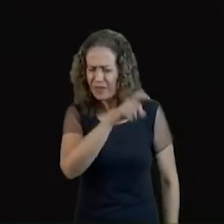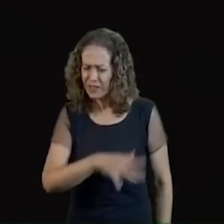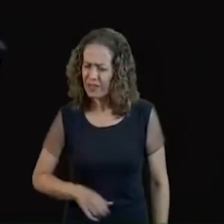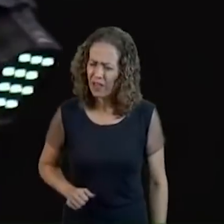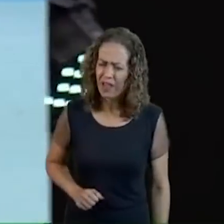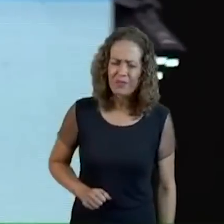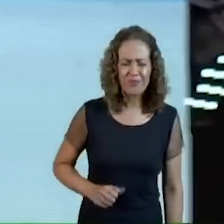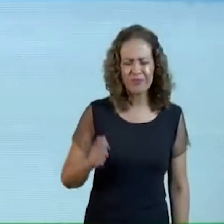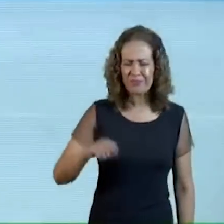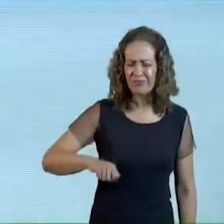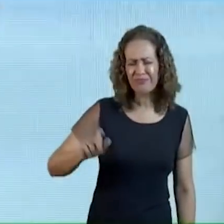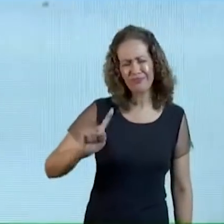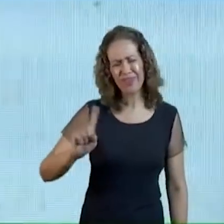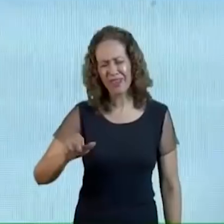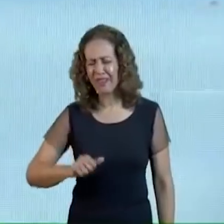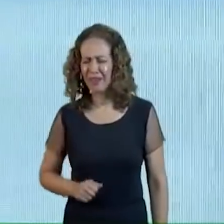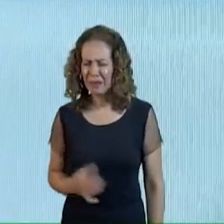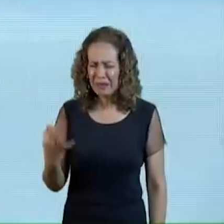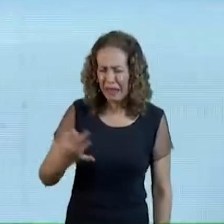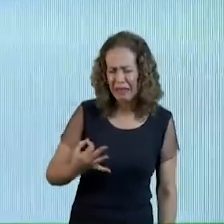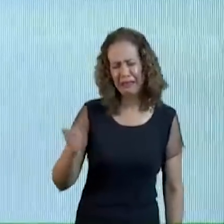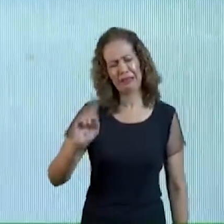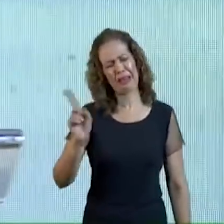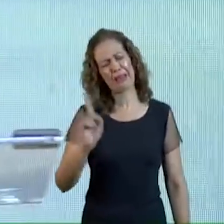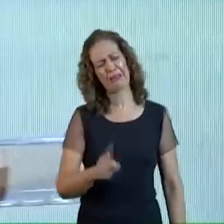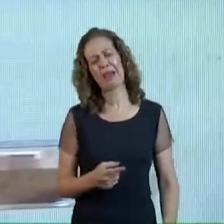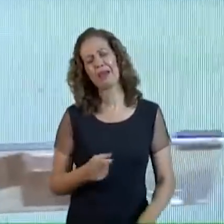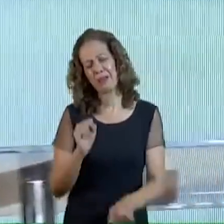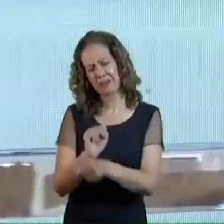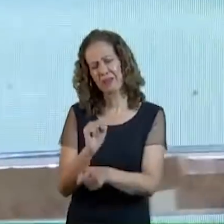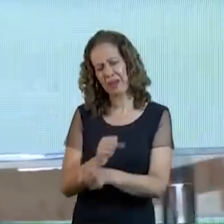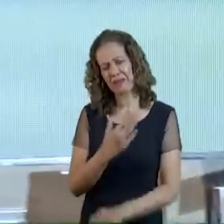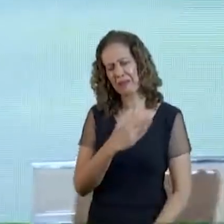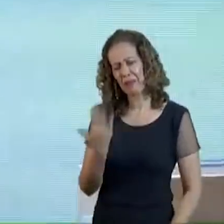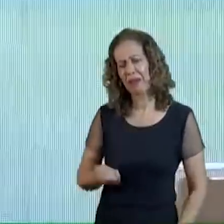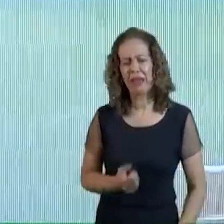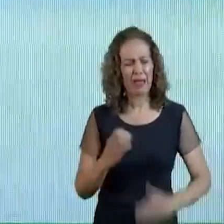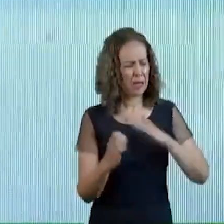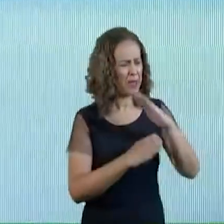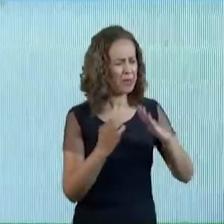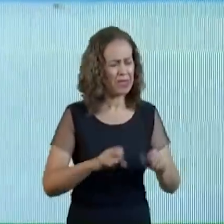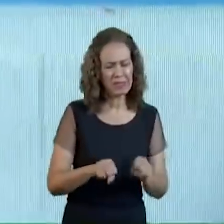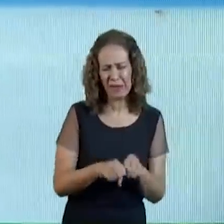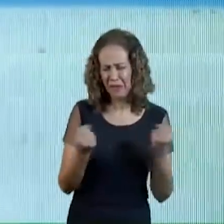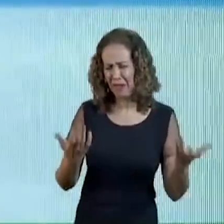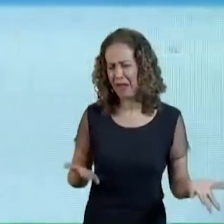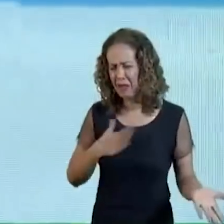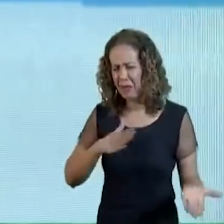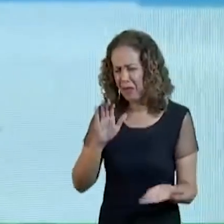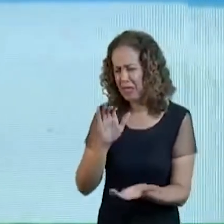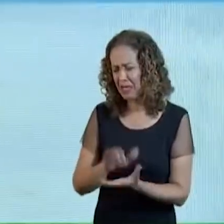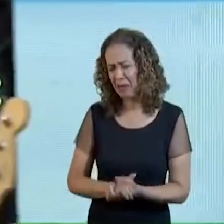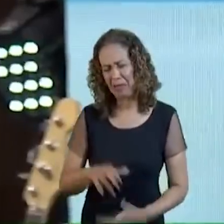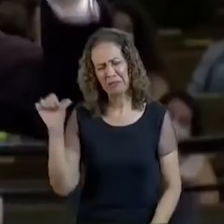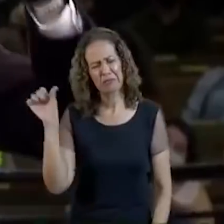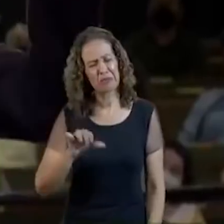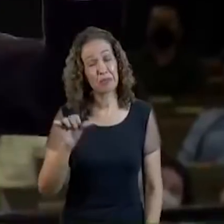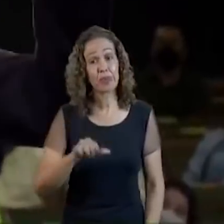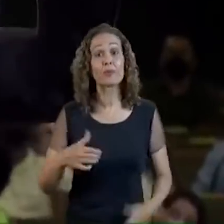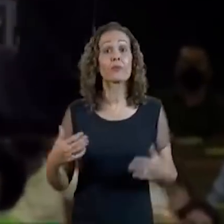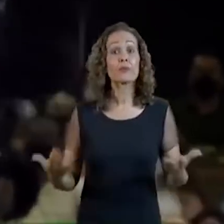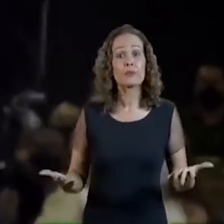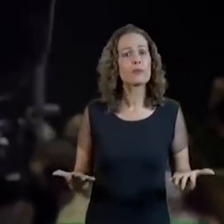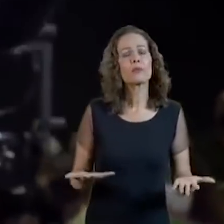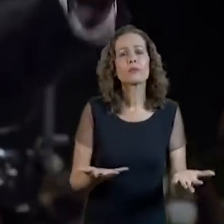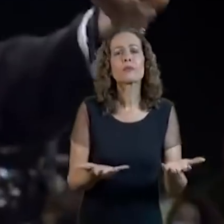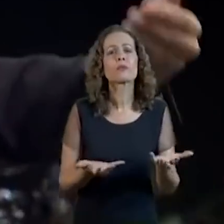essa crise não passa mesmo É, tô vendo só a hora Da gente morrer mesmo É, a minha empresa Vai acabar É, meu casamento Tá por um fio É, a gente começa A